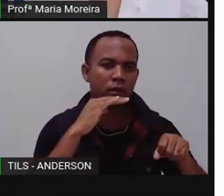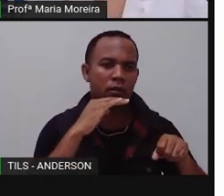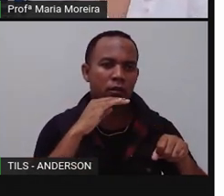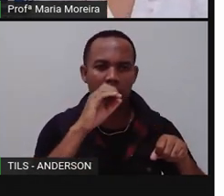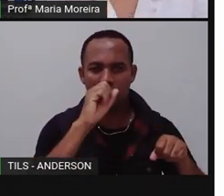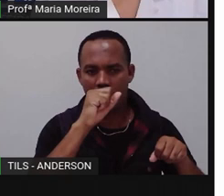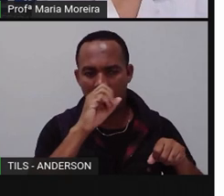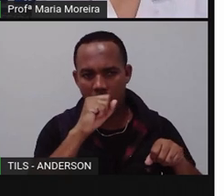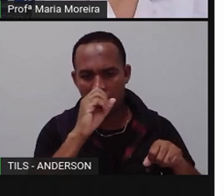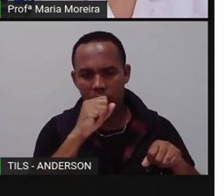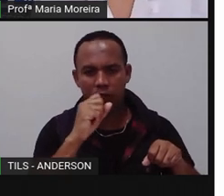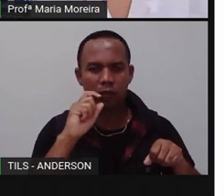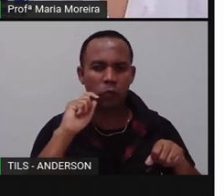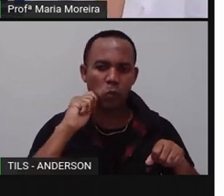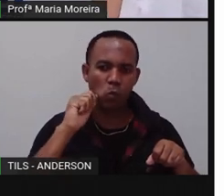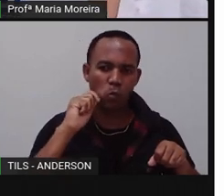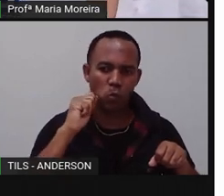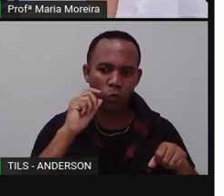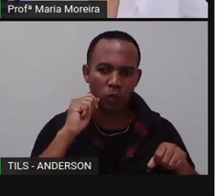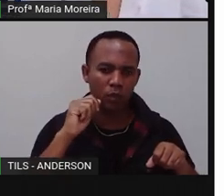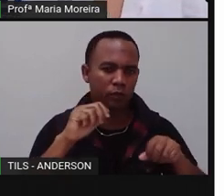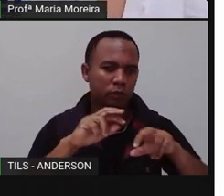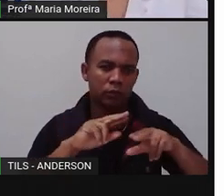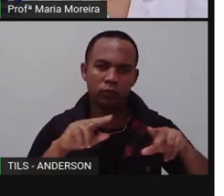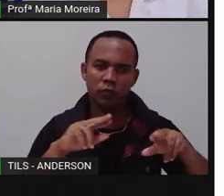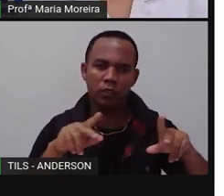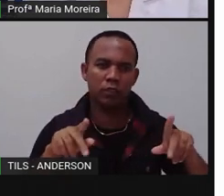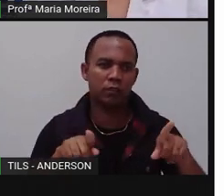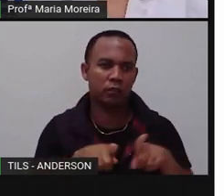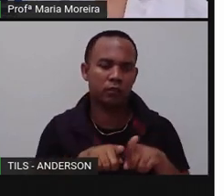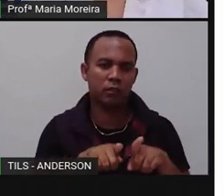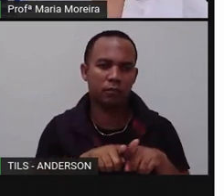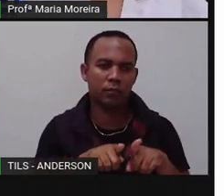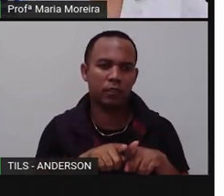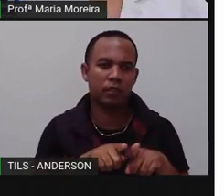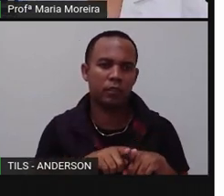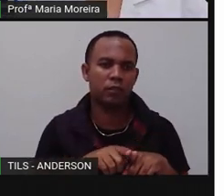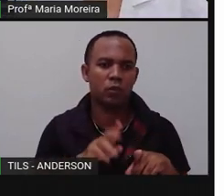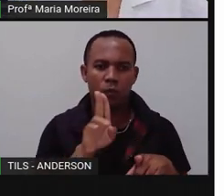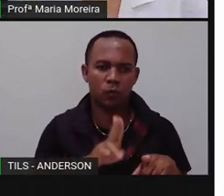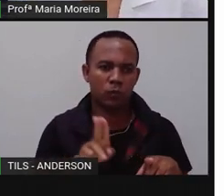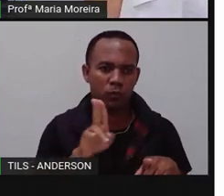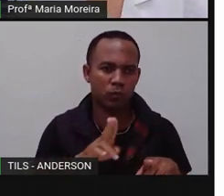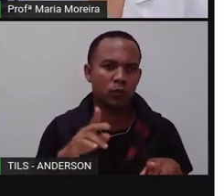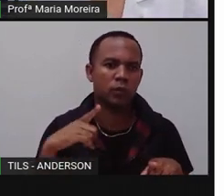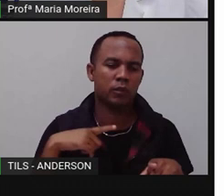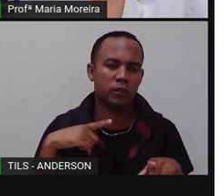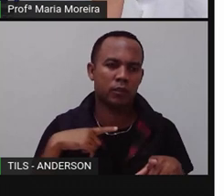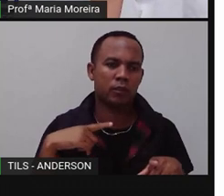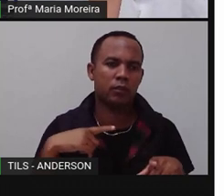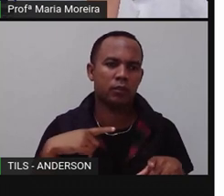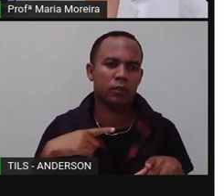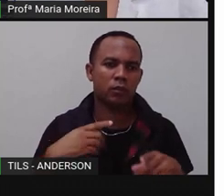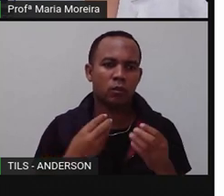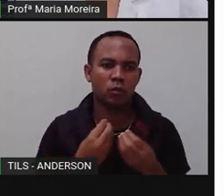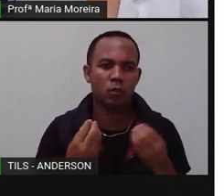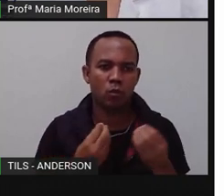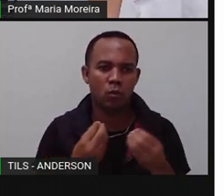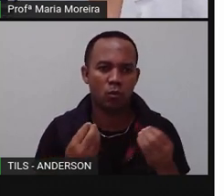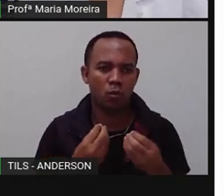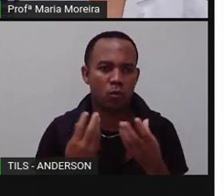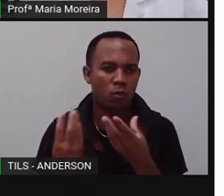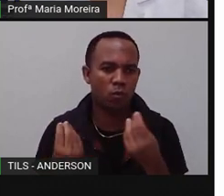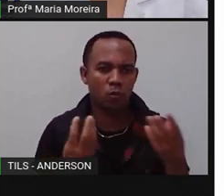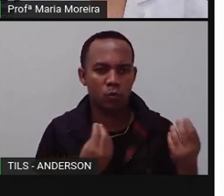laranja, né? Limão. Ai, Pró, mas eu não como limão não, mas a gente utiliza, tá, gente? Proporcionando fartura, né?